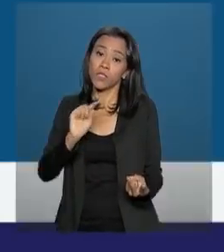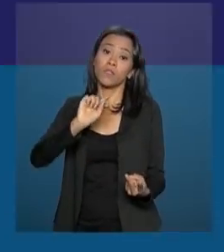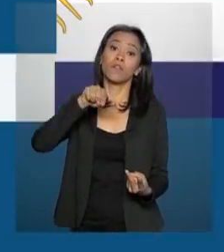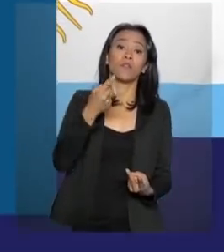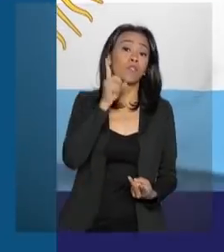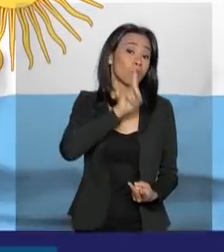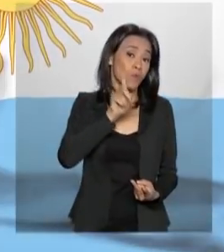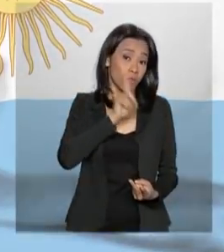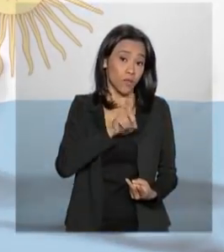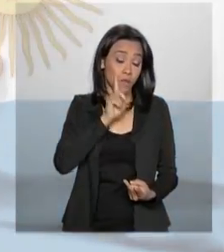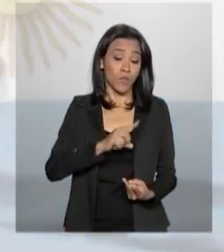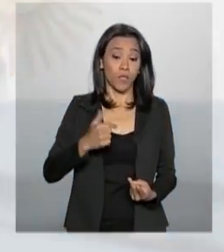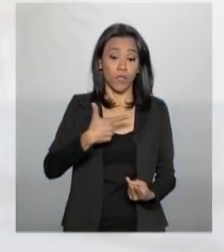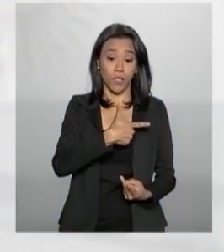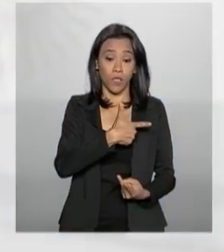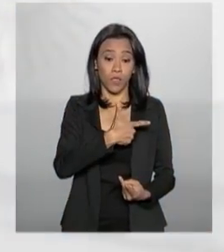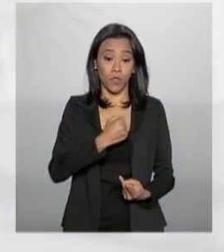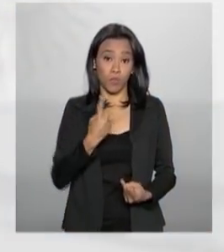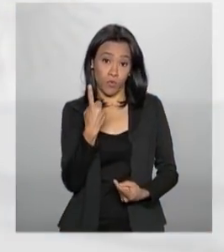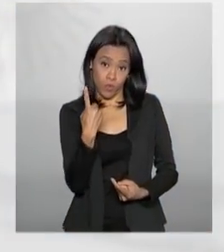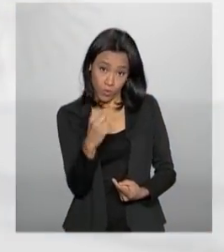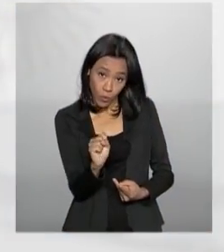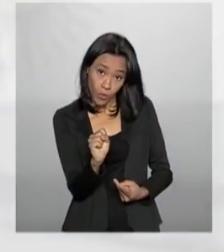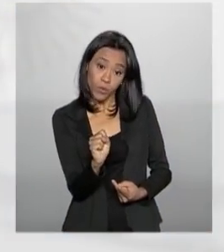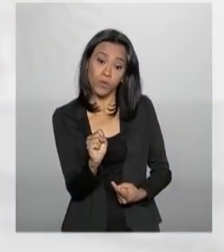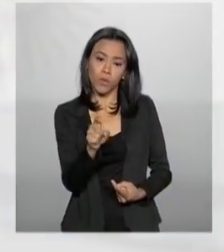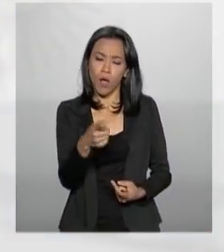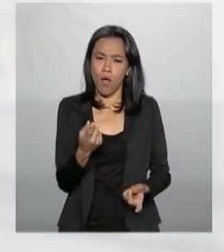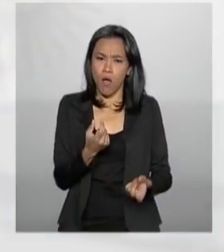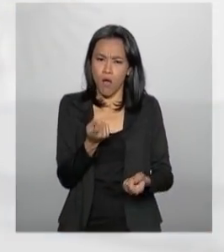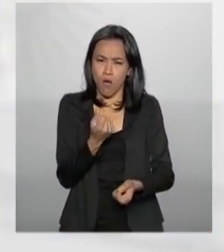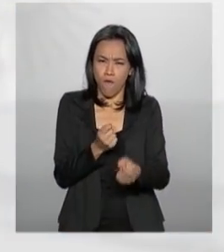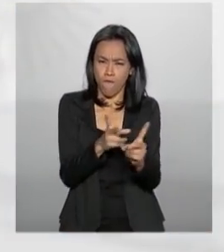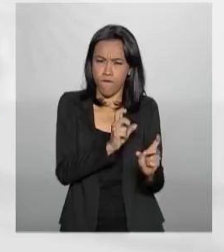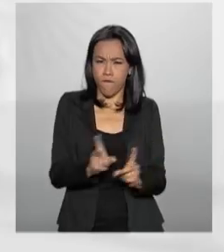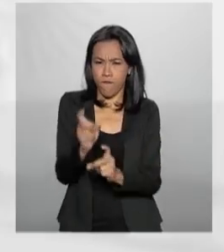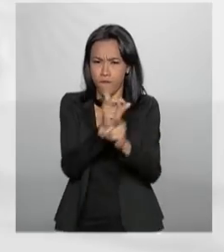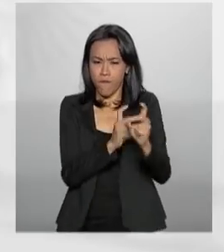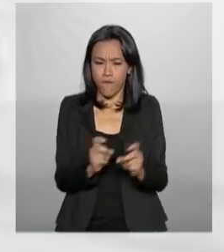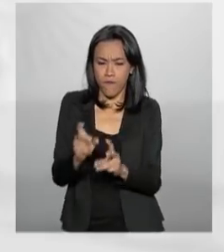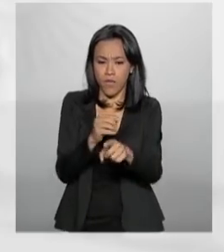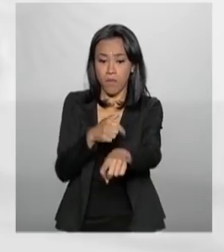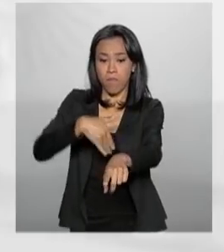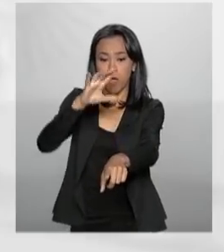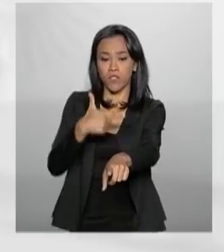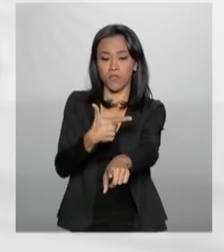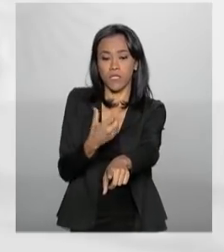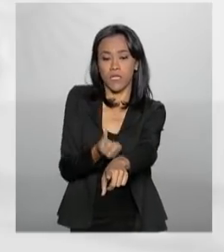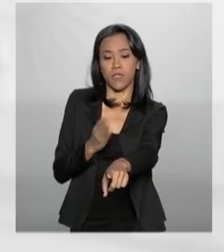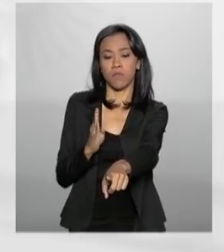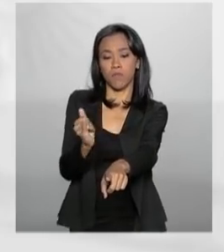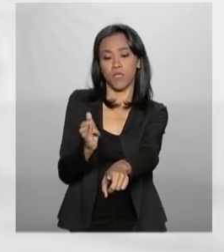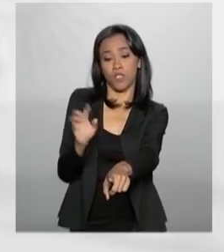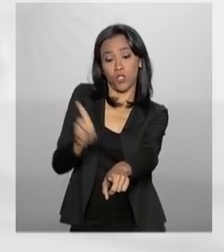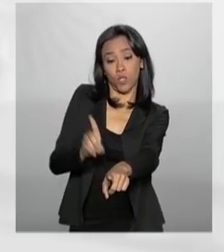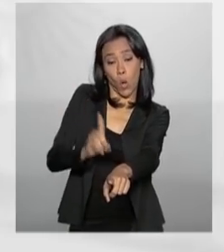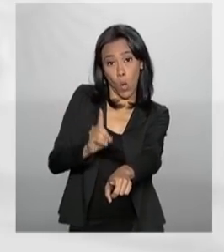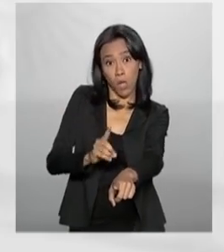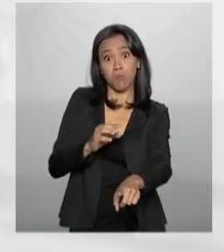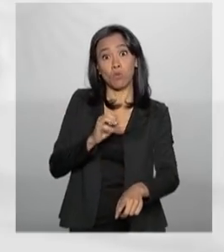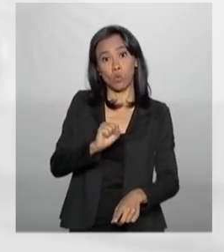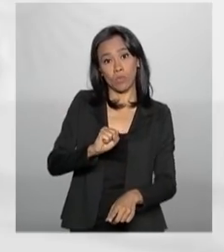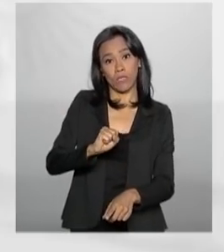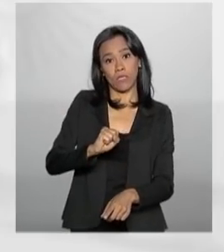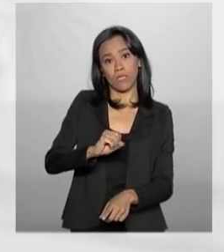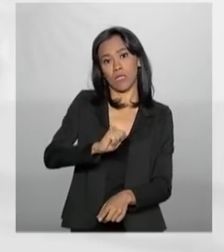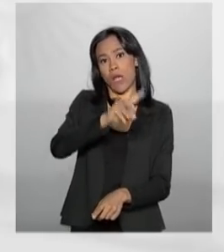Em 2018, este comércio movimentou mais de 26 bilhões de dólares, com saldo positivo de quase